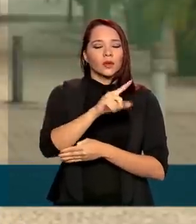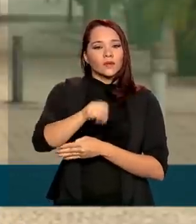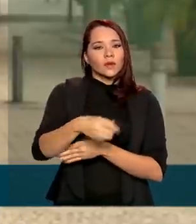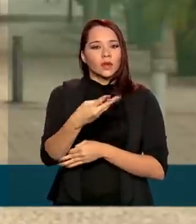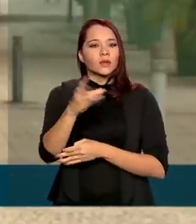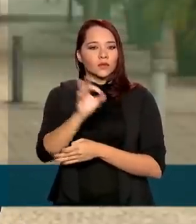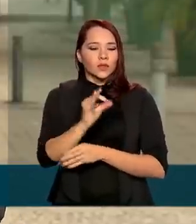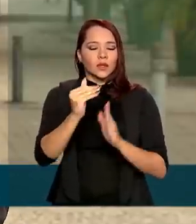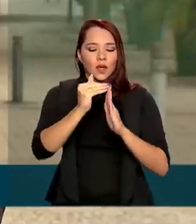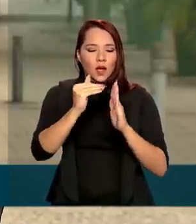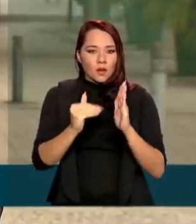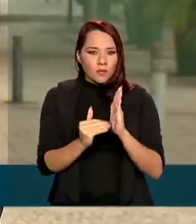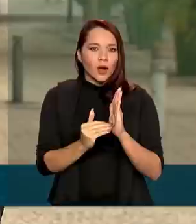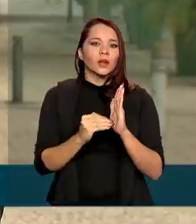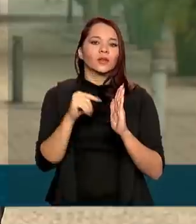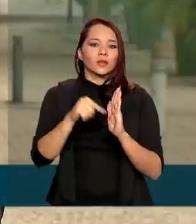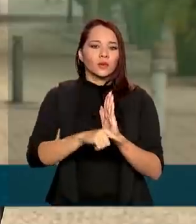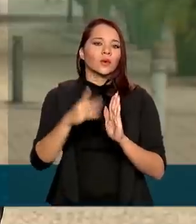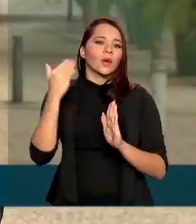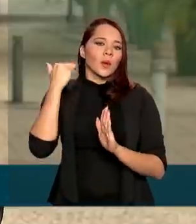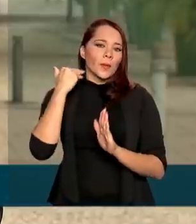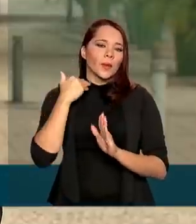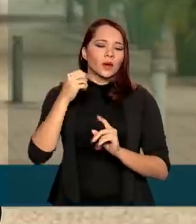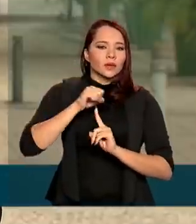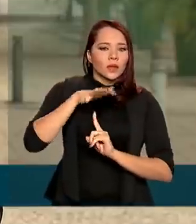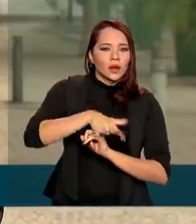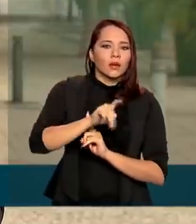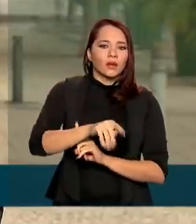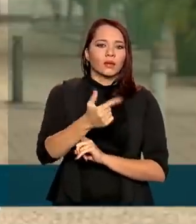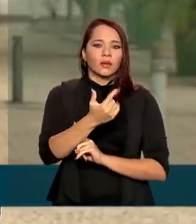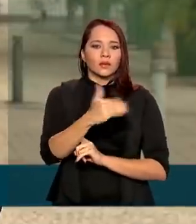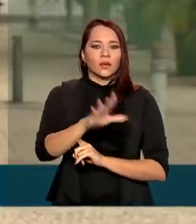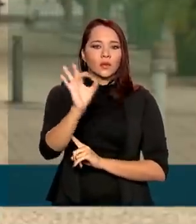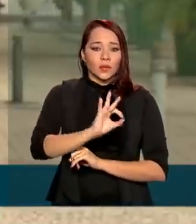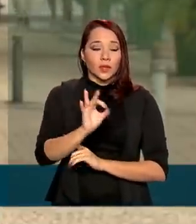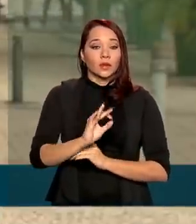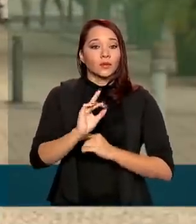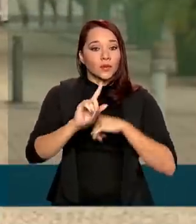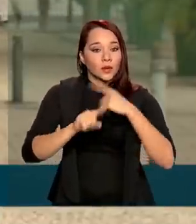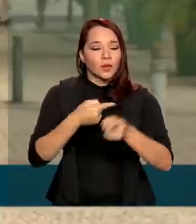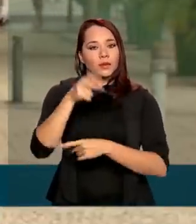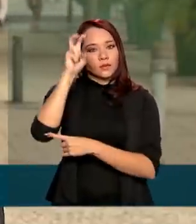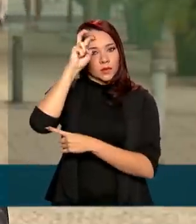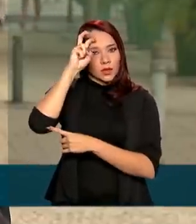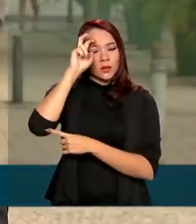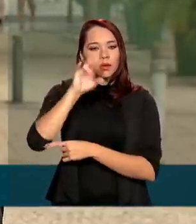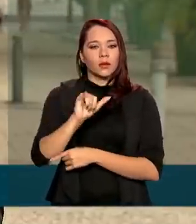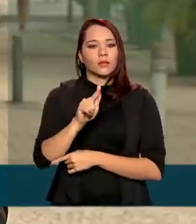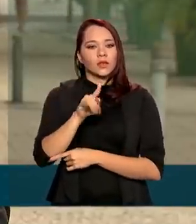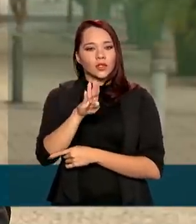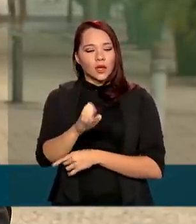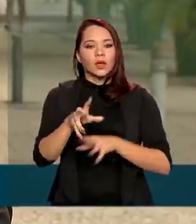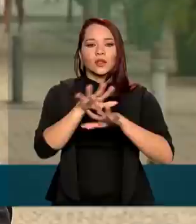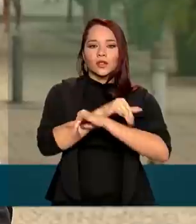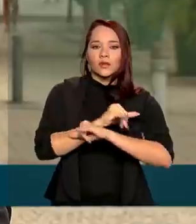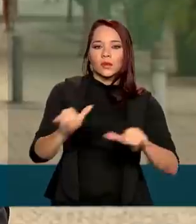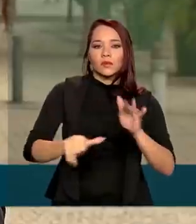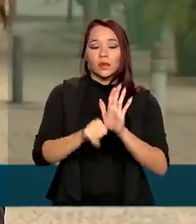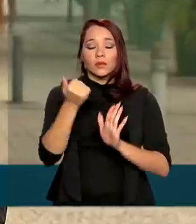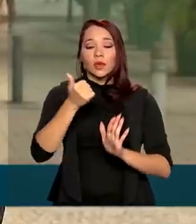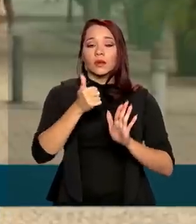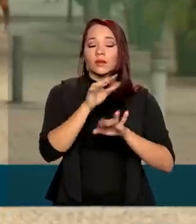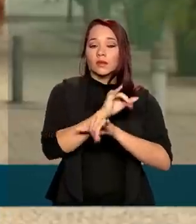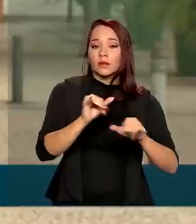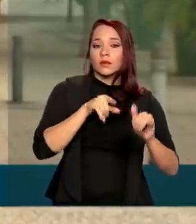abaixo do piso da meta do Banco Central, que de 2,5%. Na próxima quinta-feira, o IBGE vai divulgar os primeiros dados da